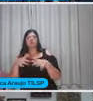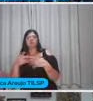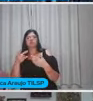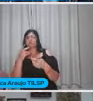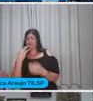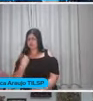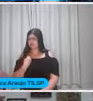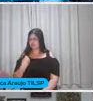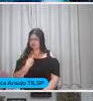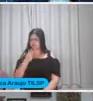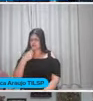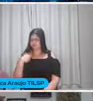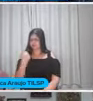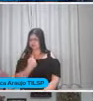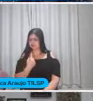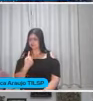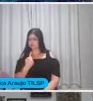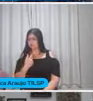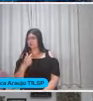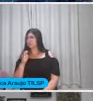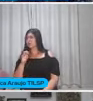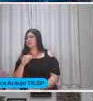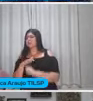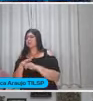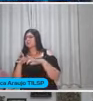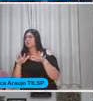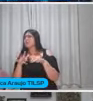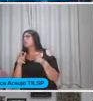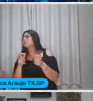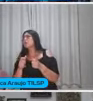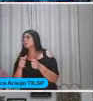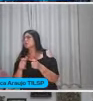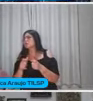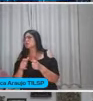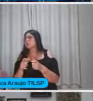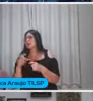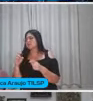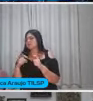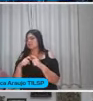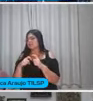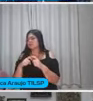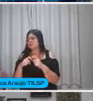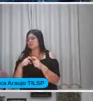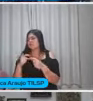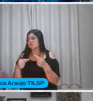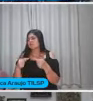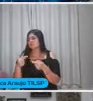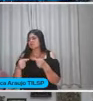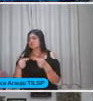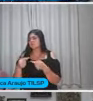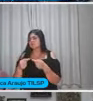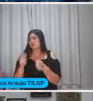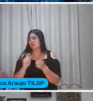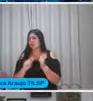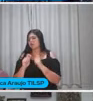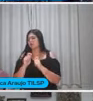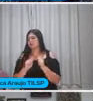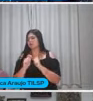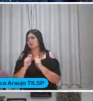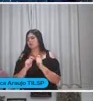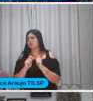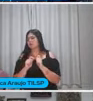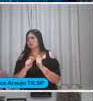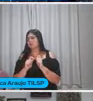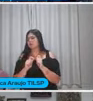vivenciou A quem pertence a pandemia? A medicina? A política? A econômica? A